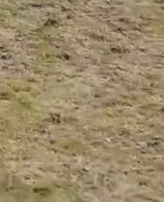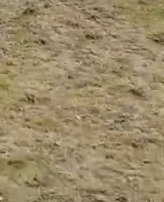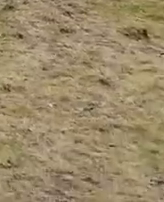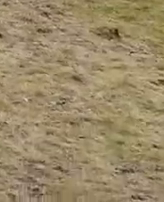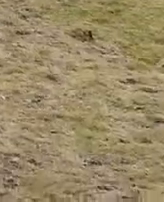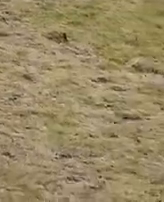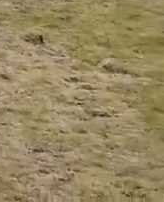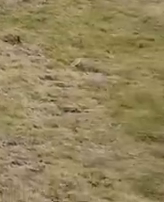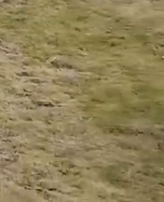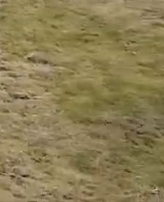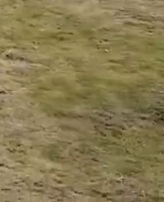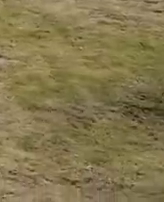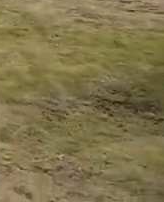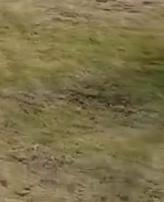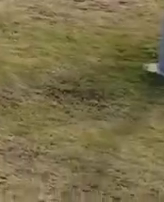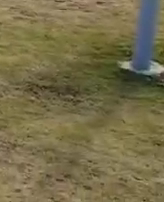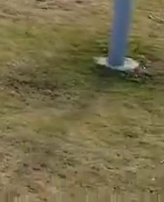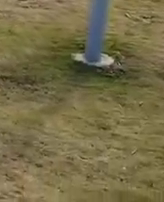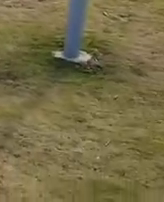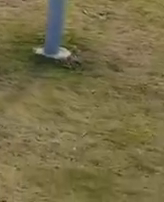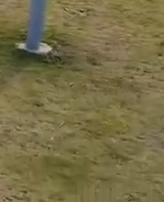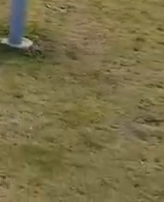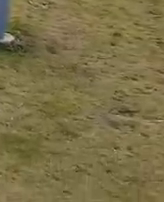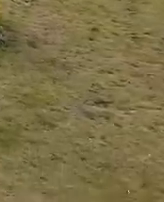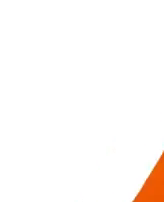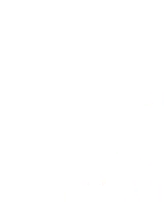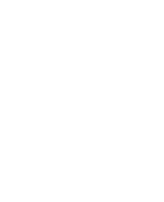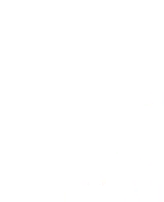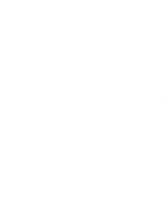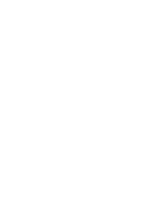É hora do prefeito de todos os bairros.